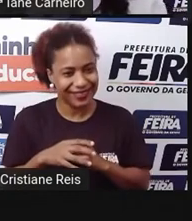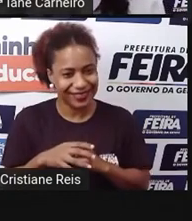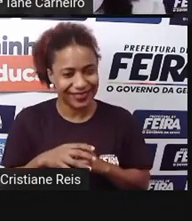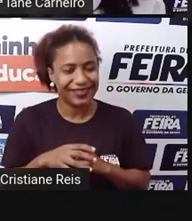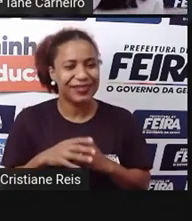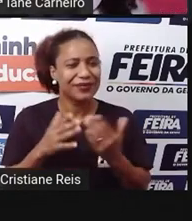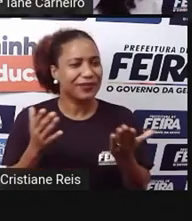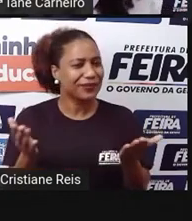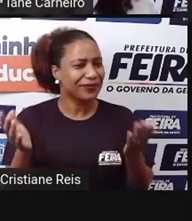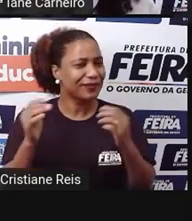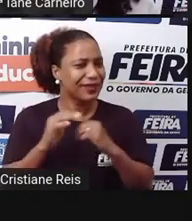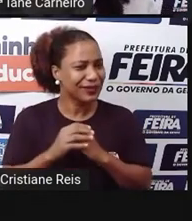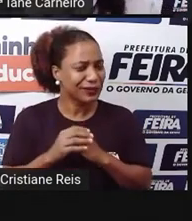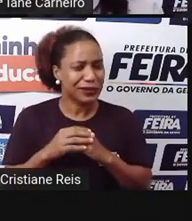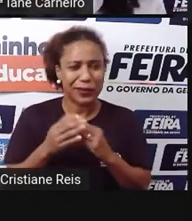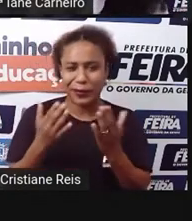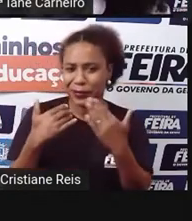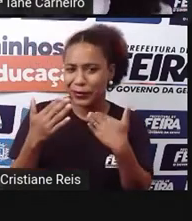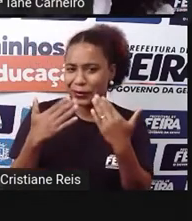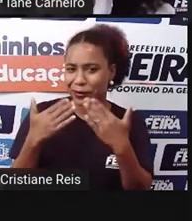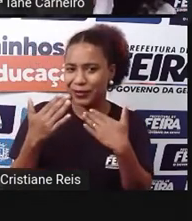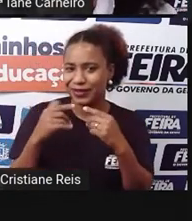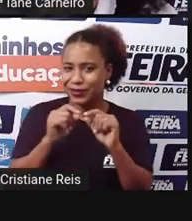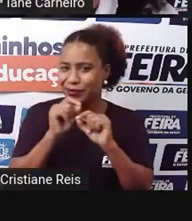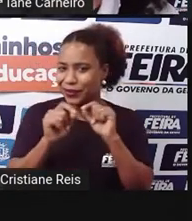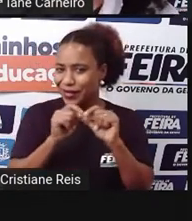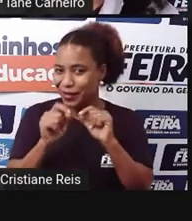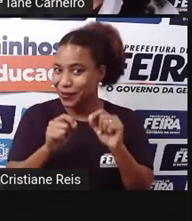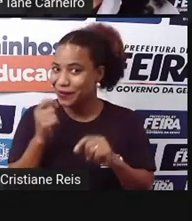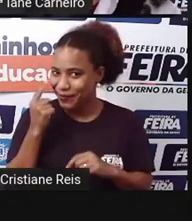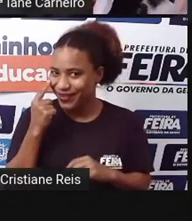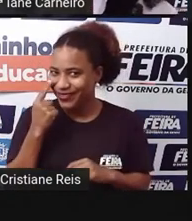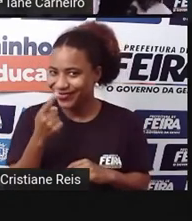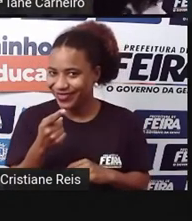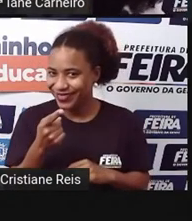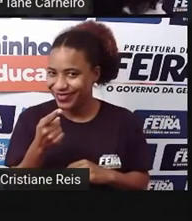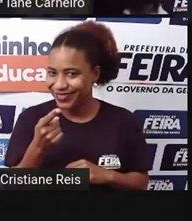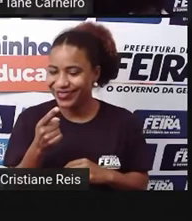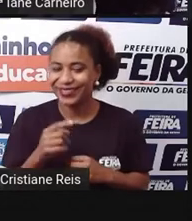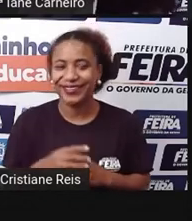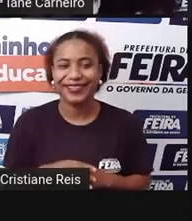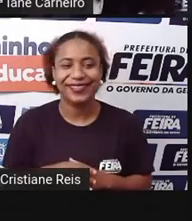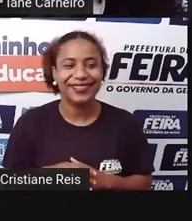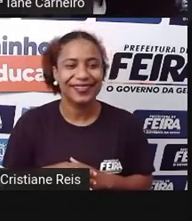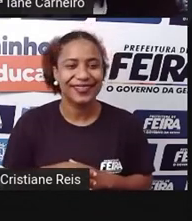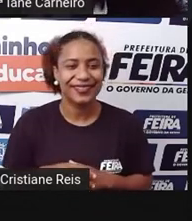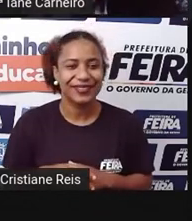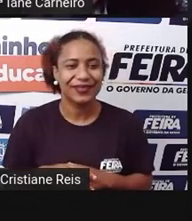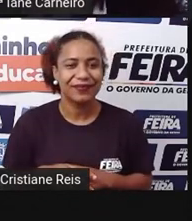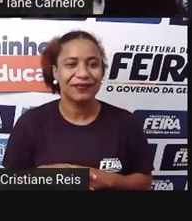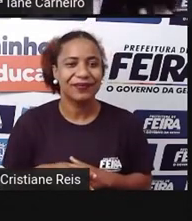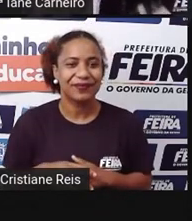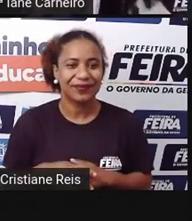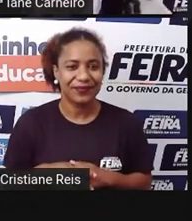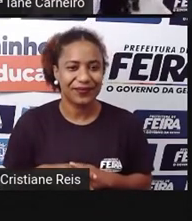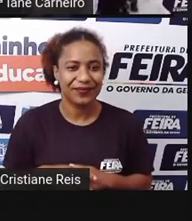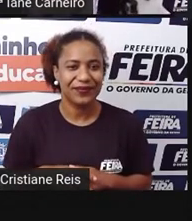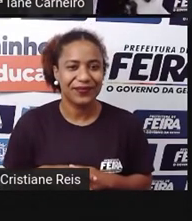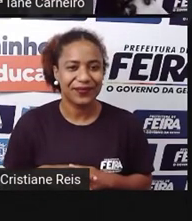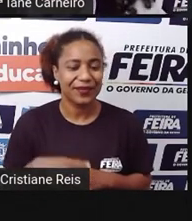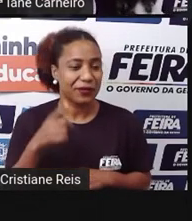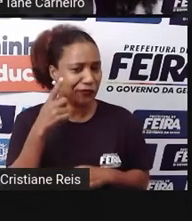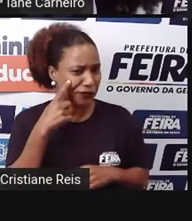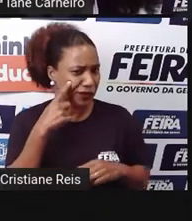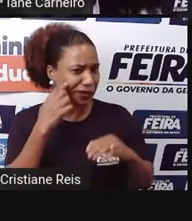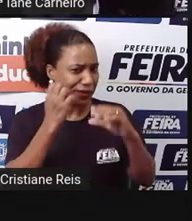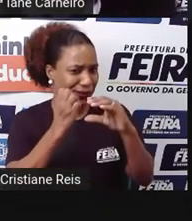que será que esses dois conversam, hein? vamos saber? Olha só, o e-mail que a